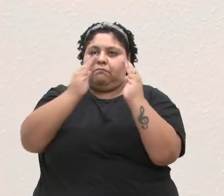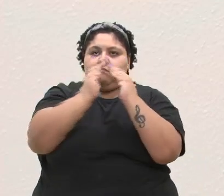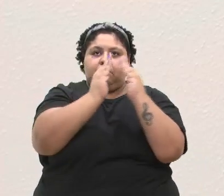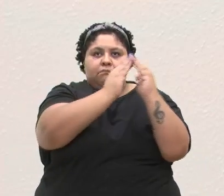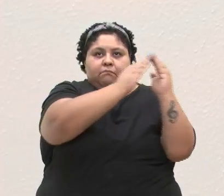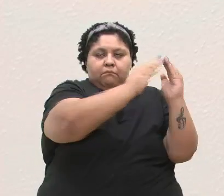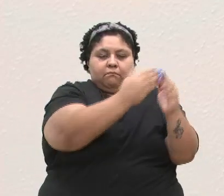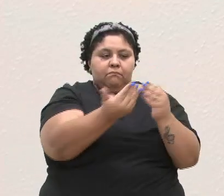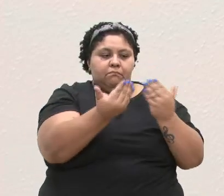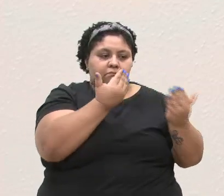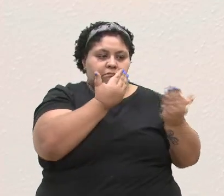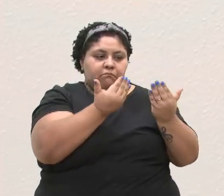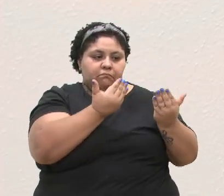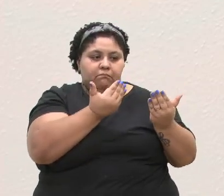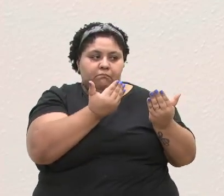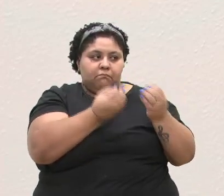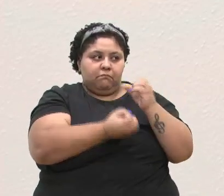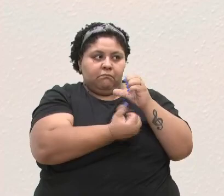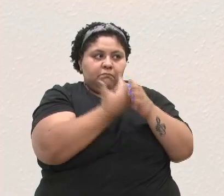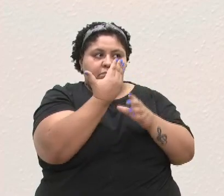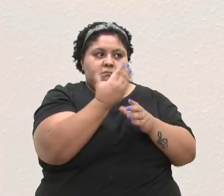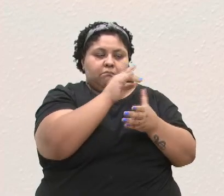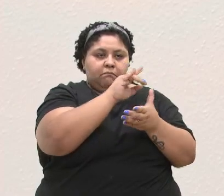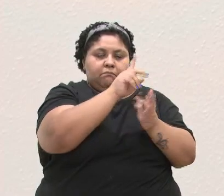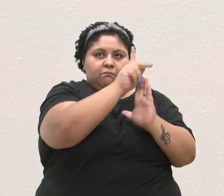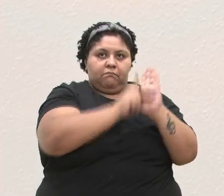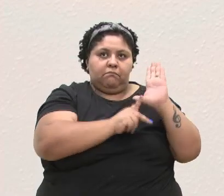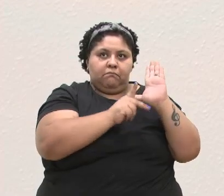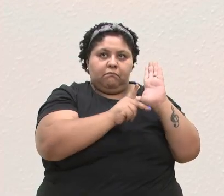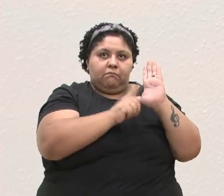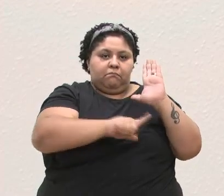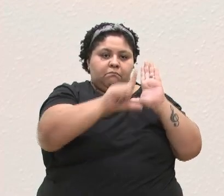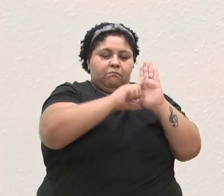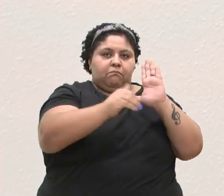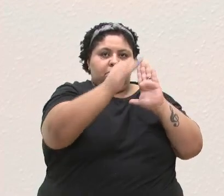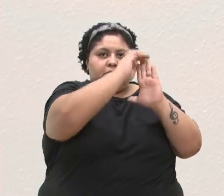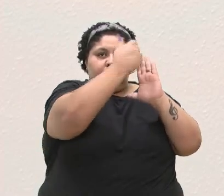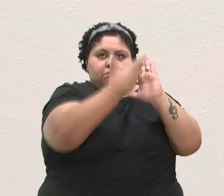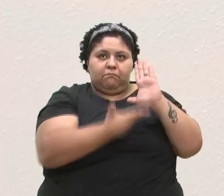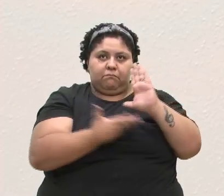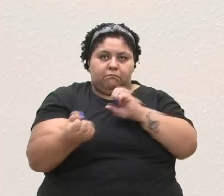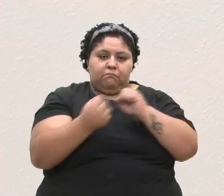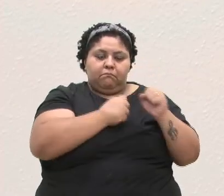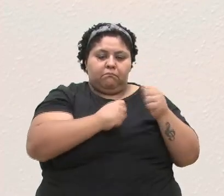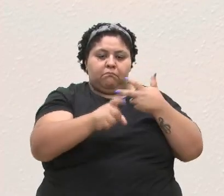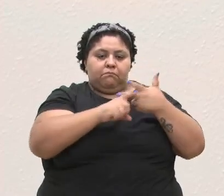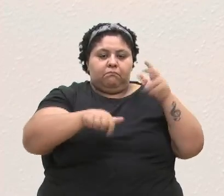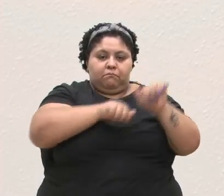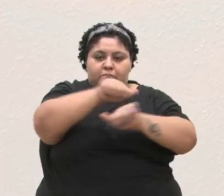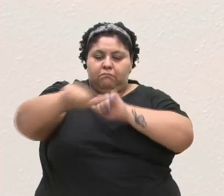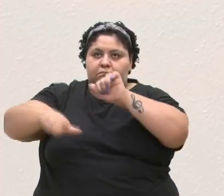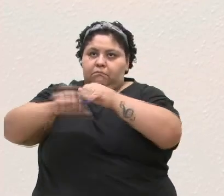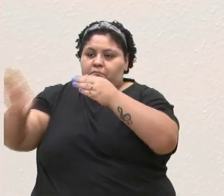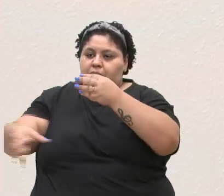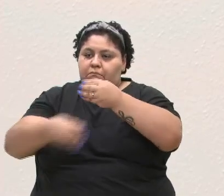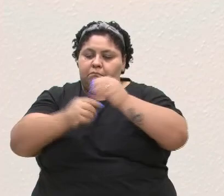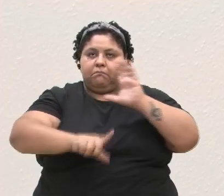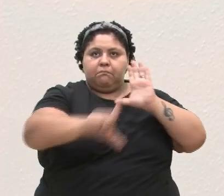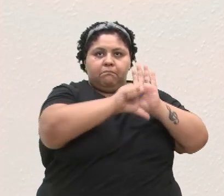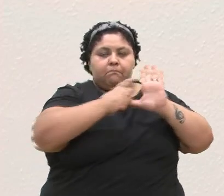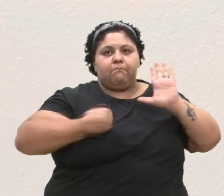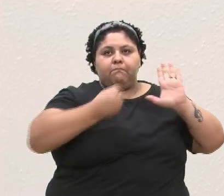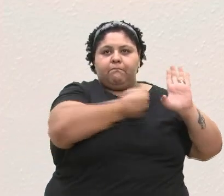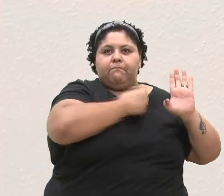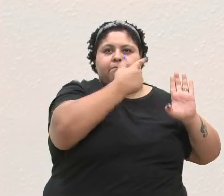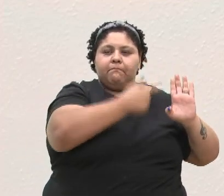Sedut, para análise e emissão de parecer, o projeto de lei acima descrito de autoria do Poder Executivo, que altera dispositivos da Lei nº